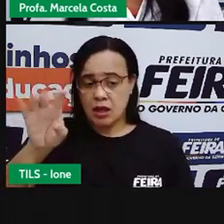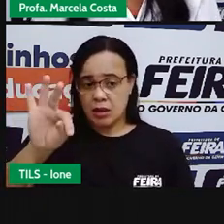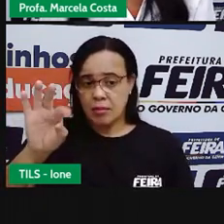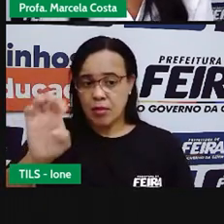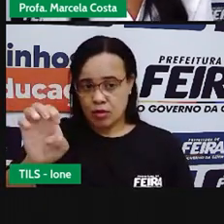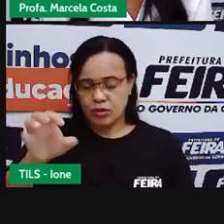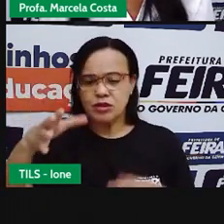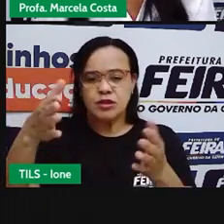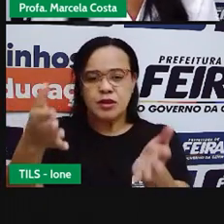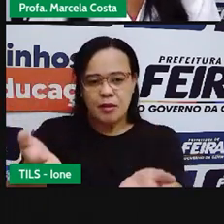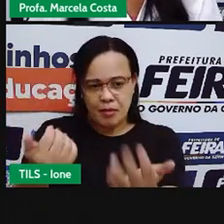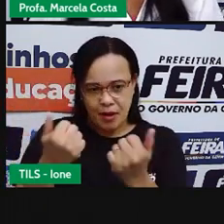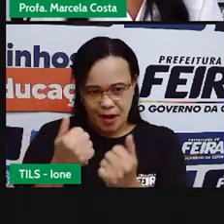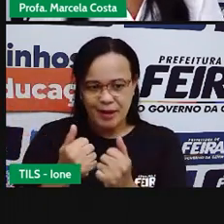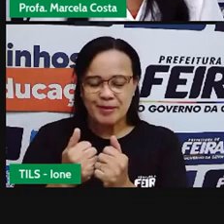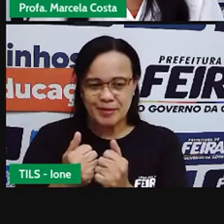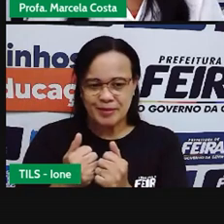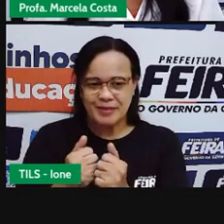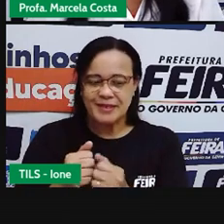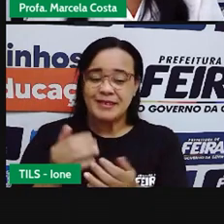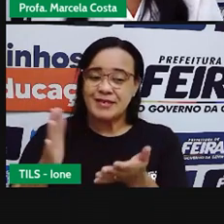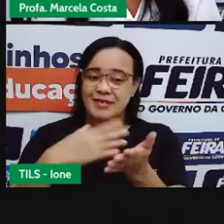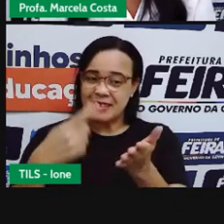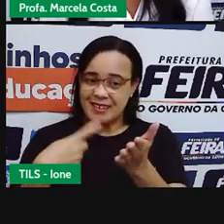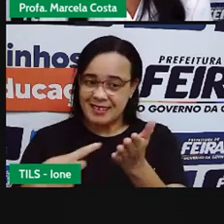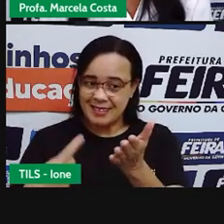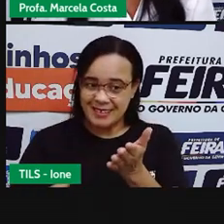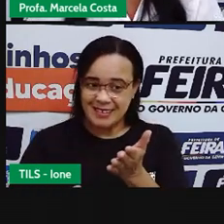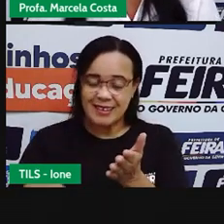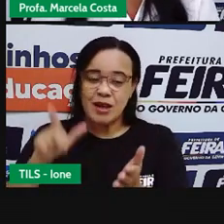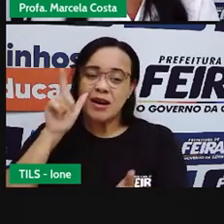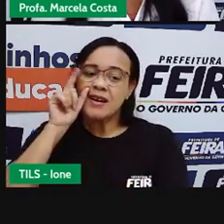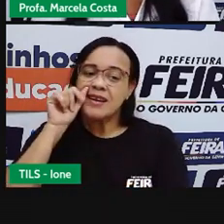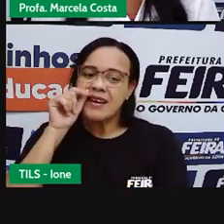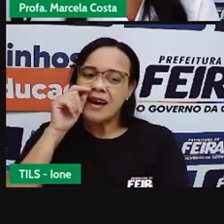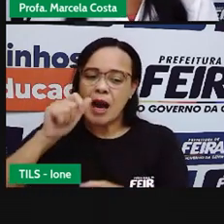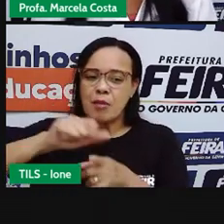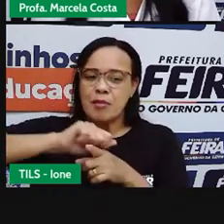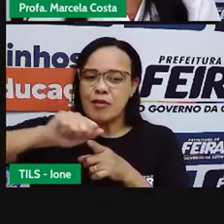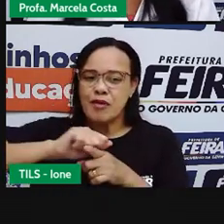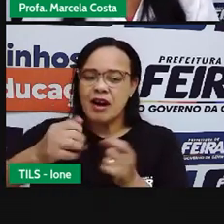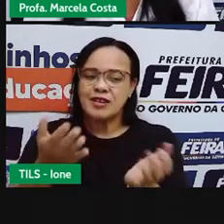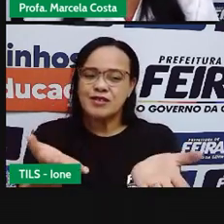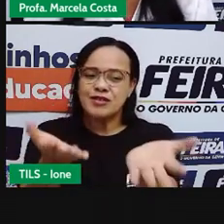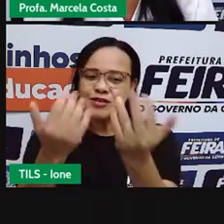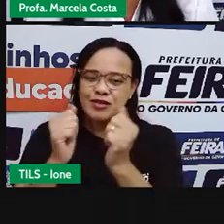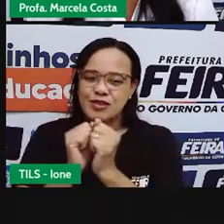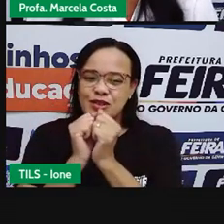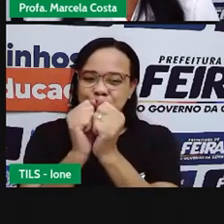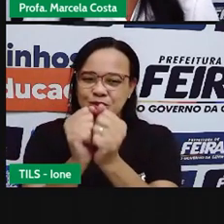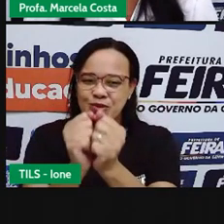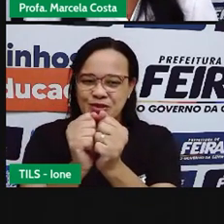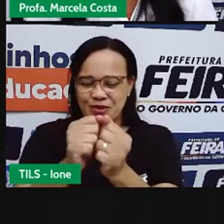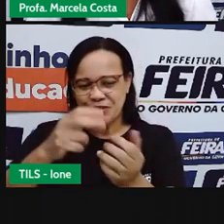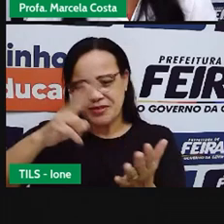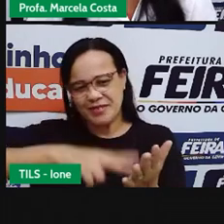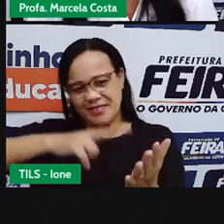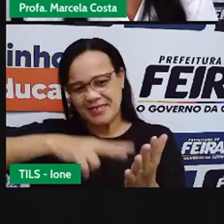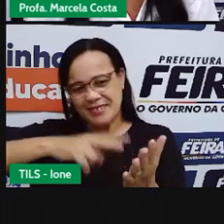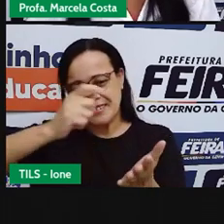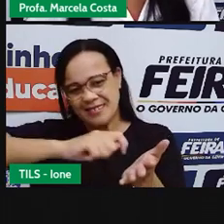Pega aí Pega seu caderno O lápis A borracha E me acompanha Porque a gente vai escrever Juntinhos